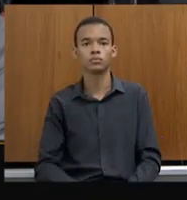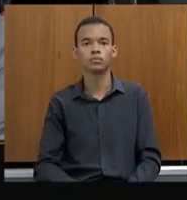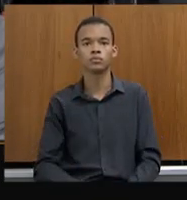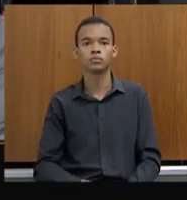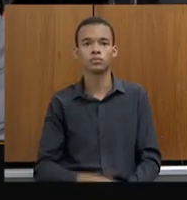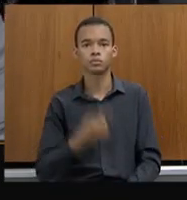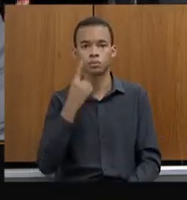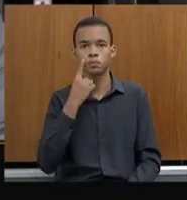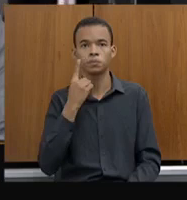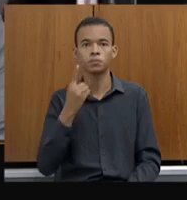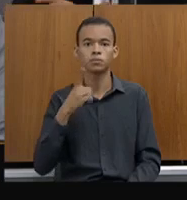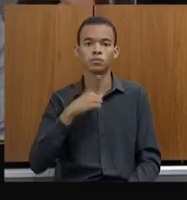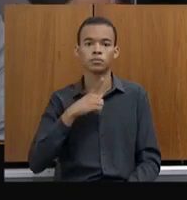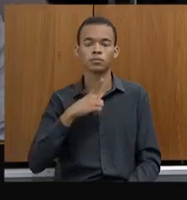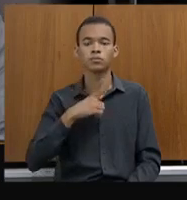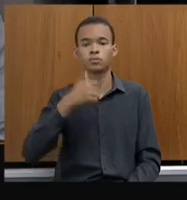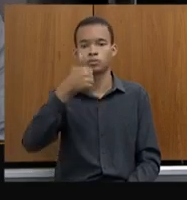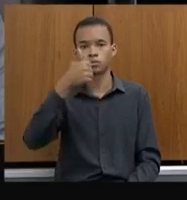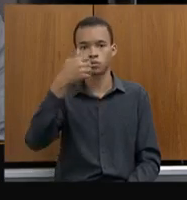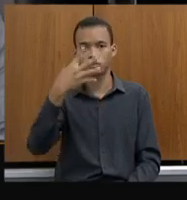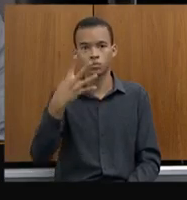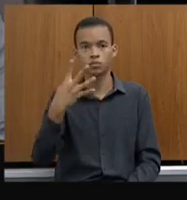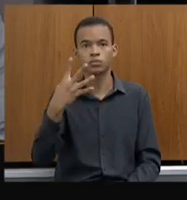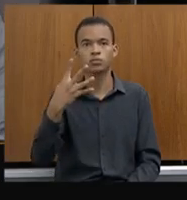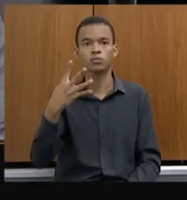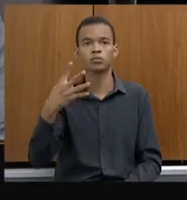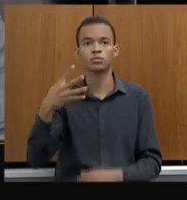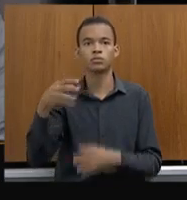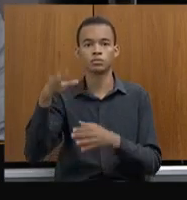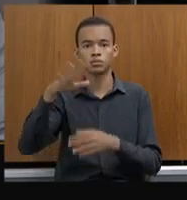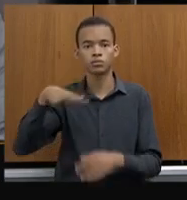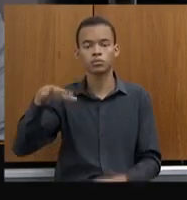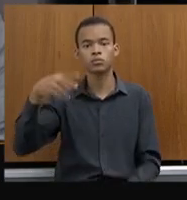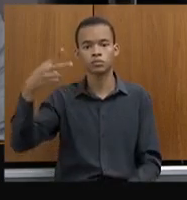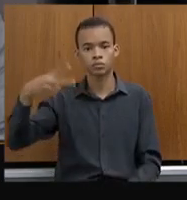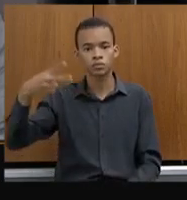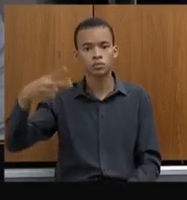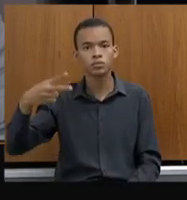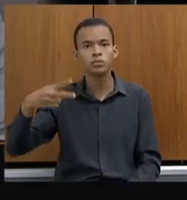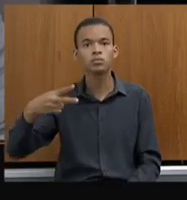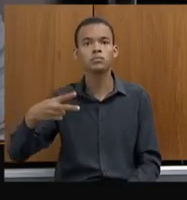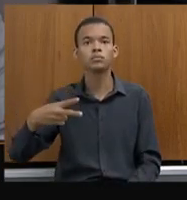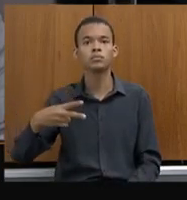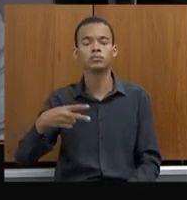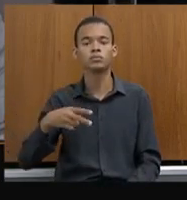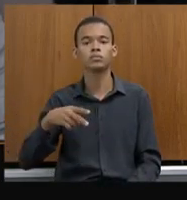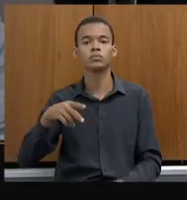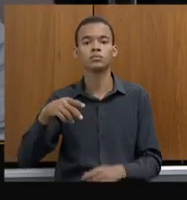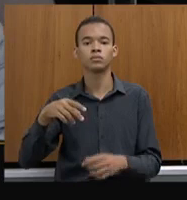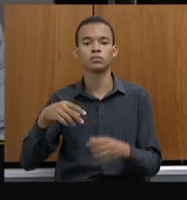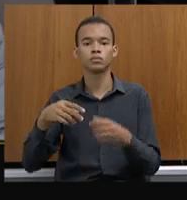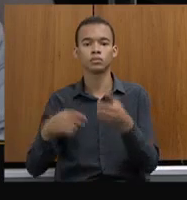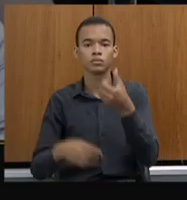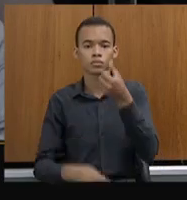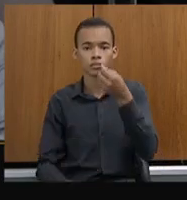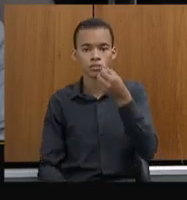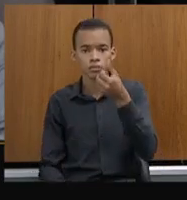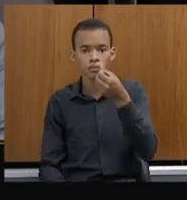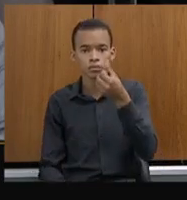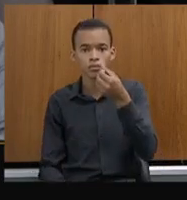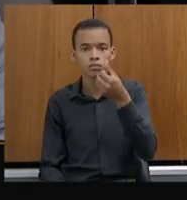ficaram aí na segunda central, nós temos 16 na